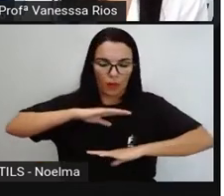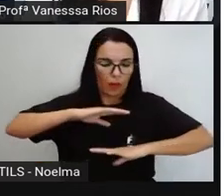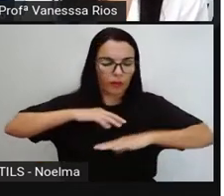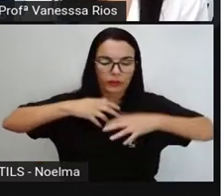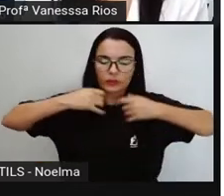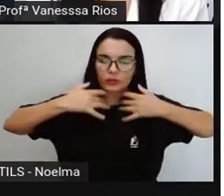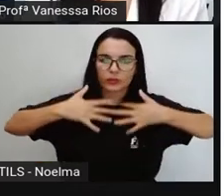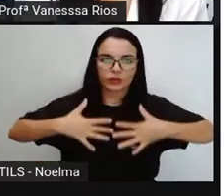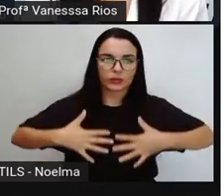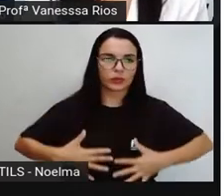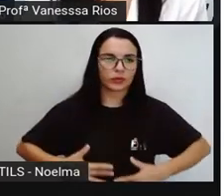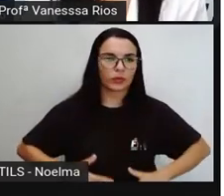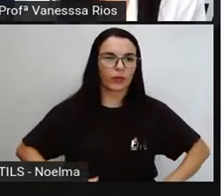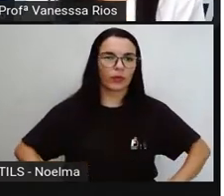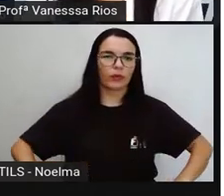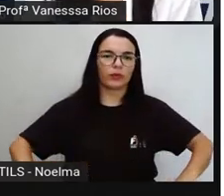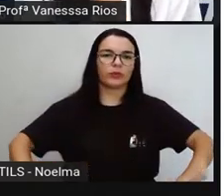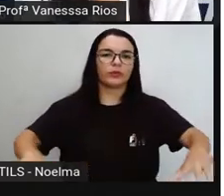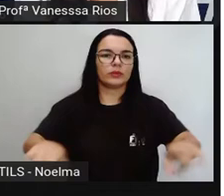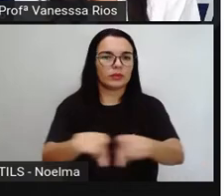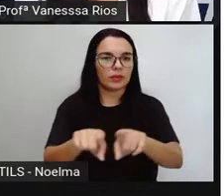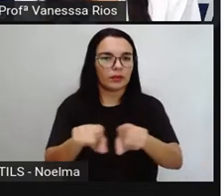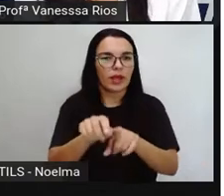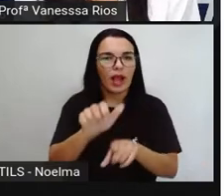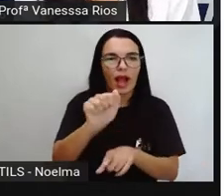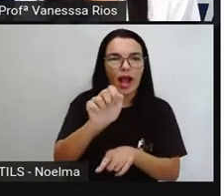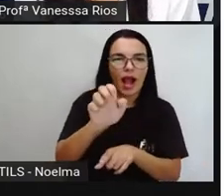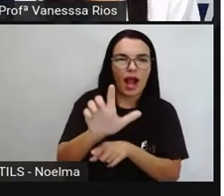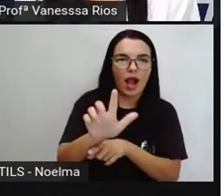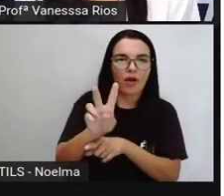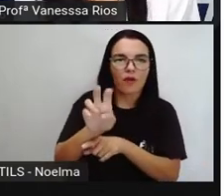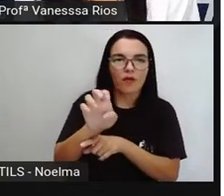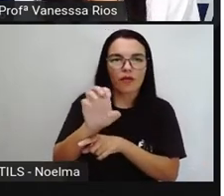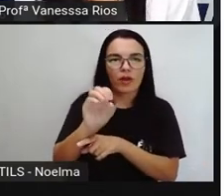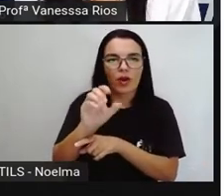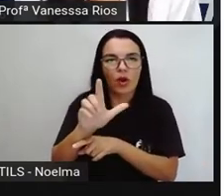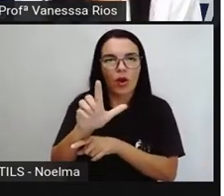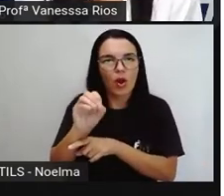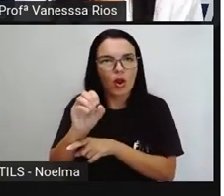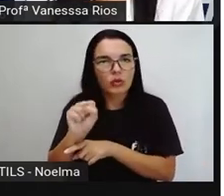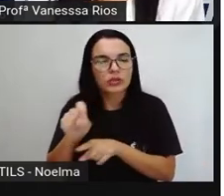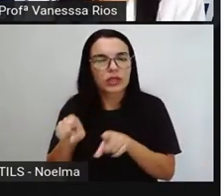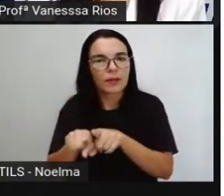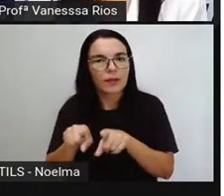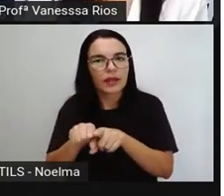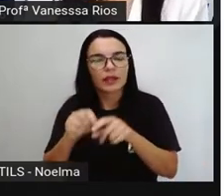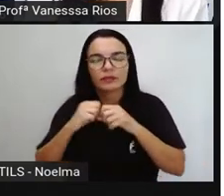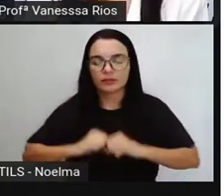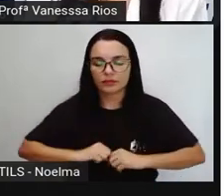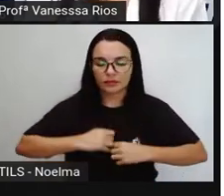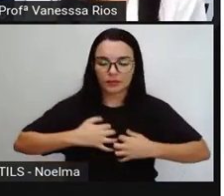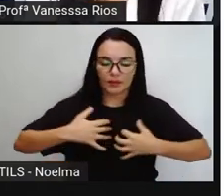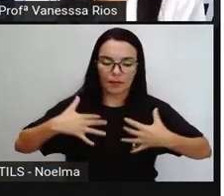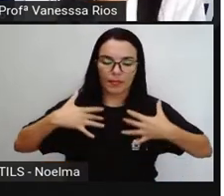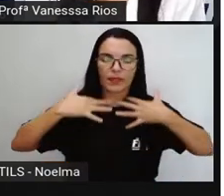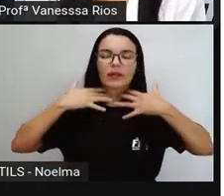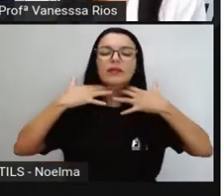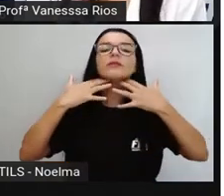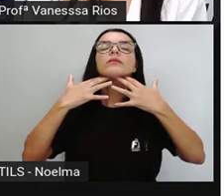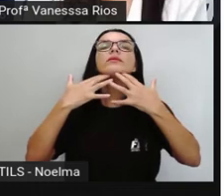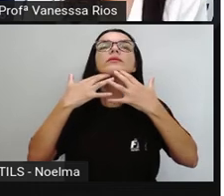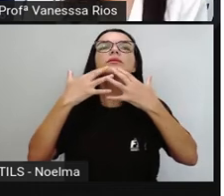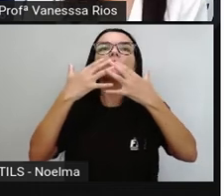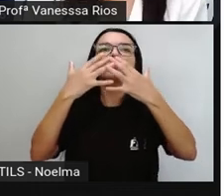Mas é nos alvéolos também que chega o gás carbônico, que vai ser aí devolvido pelo mesmo sistema